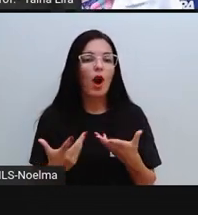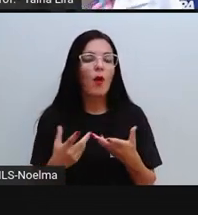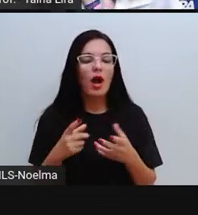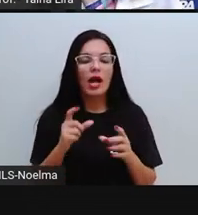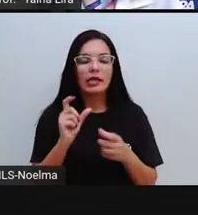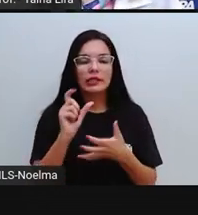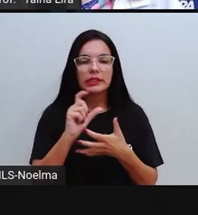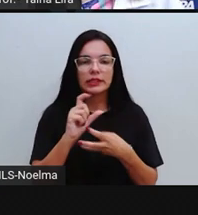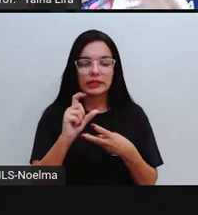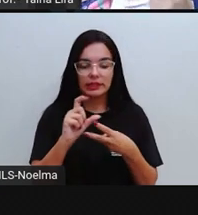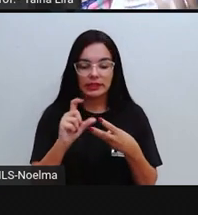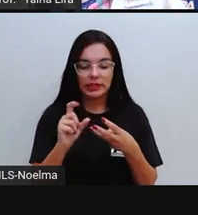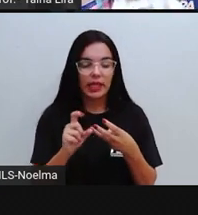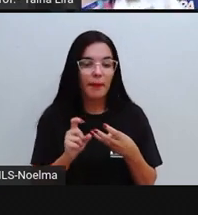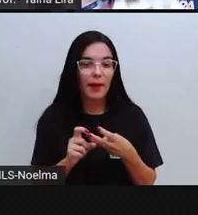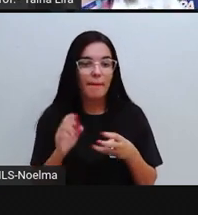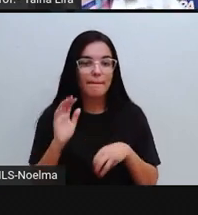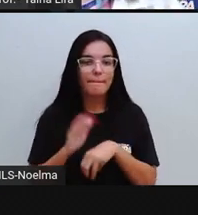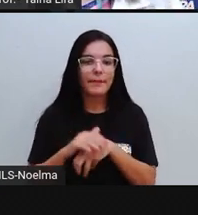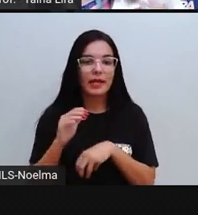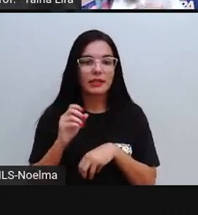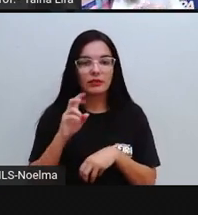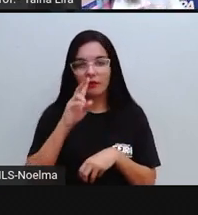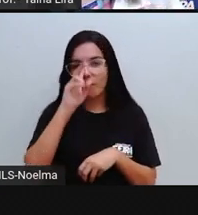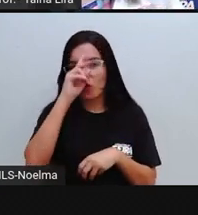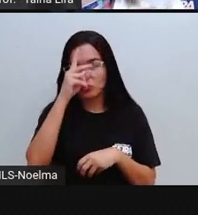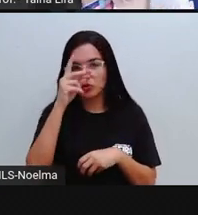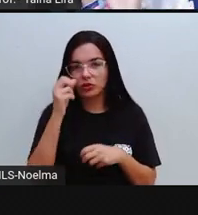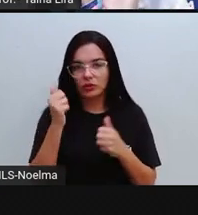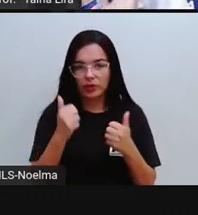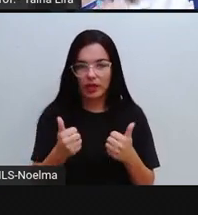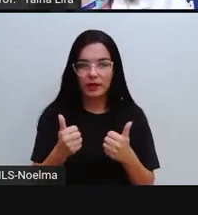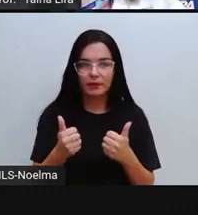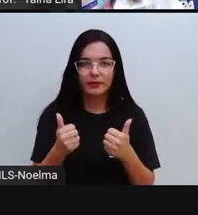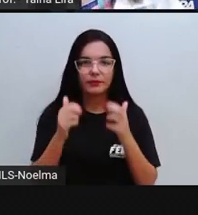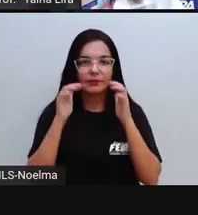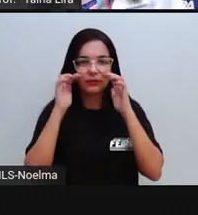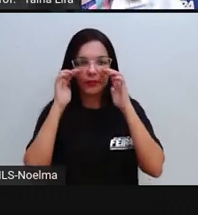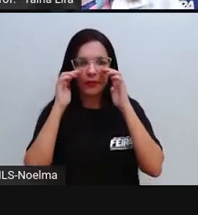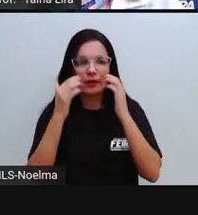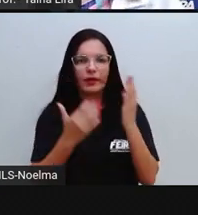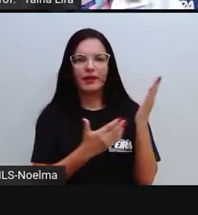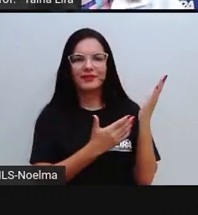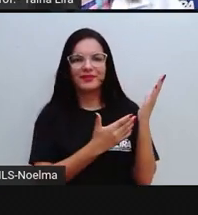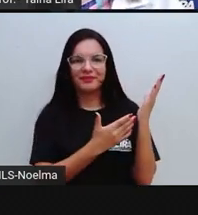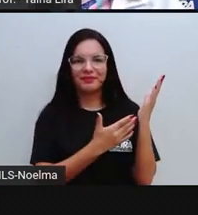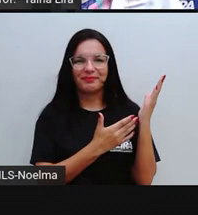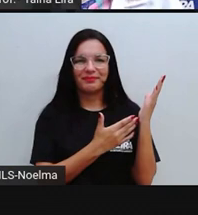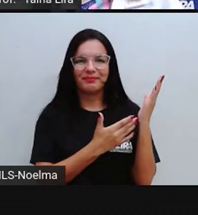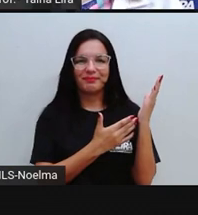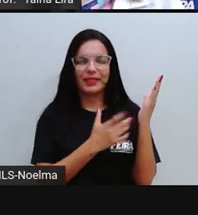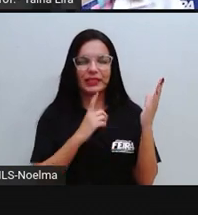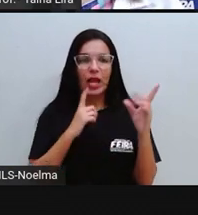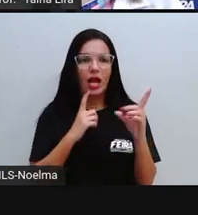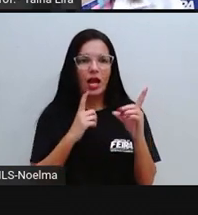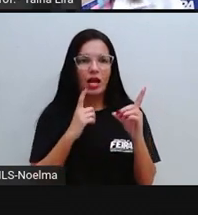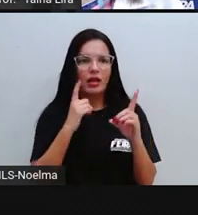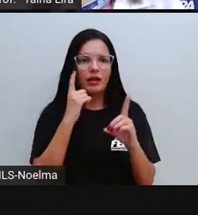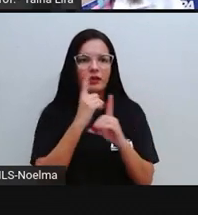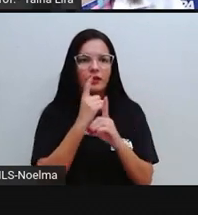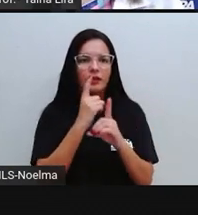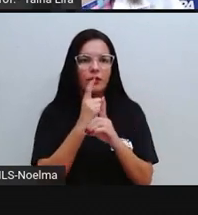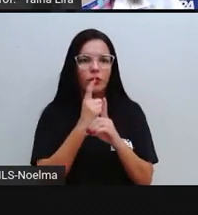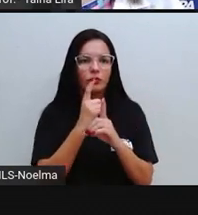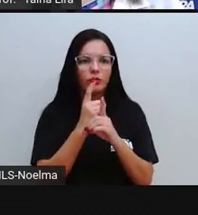que tem o som do I, colocamos a letra I. Então, ó, a Pró encontrou no texto a palavrinha